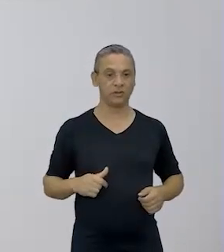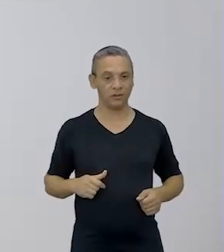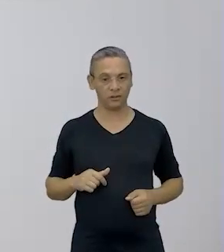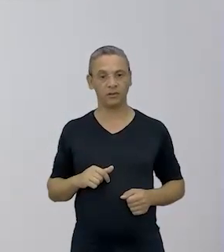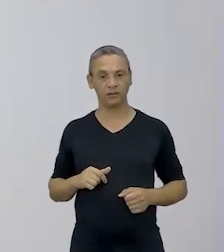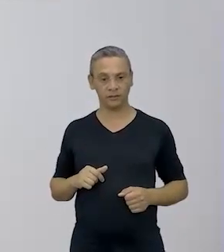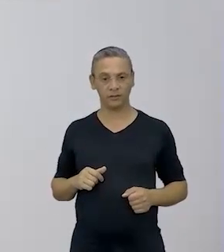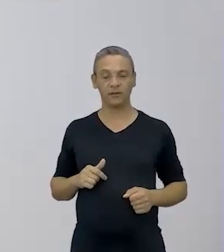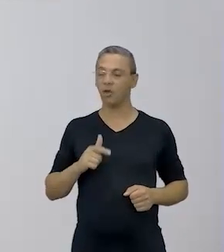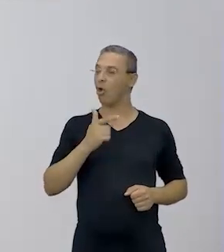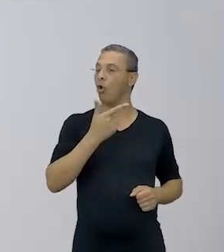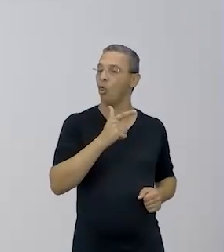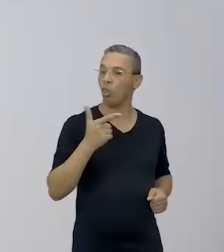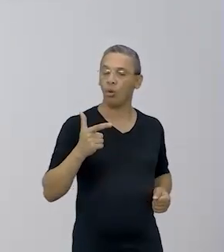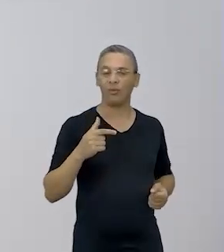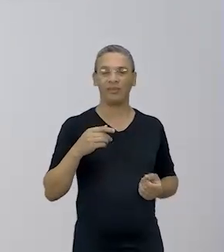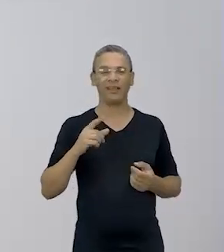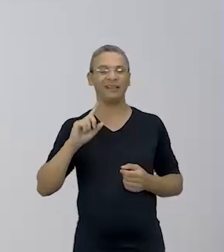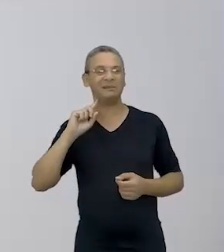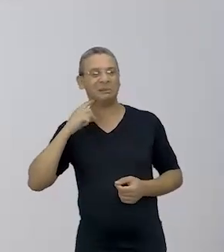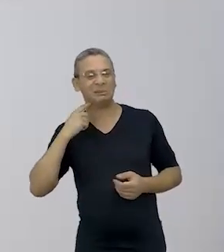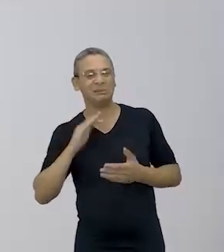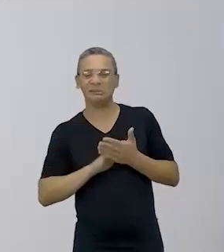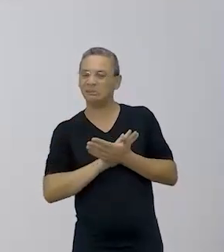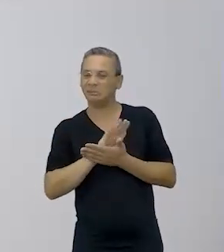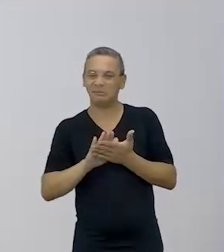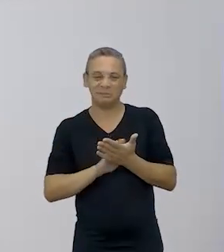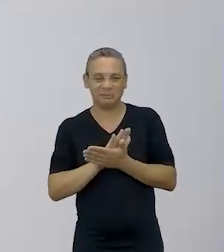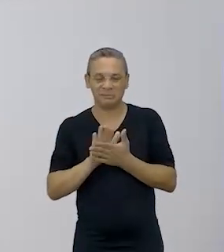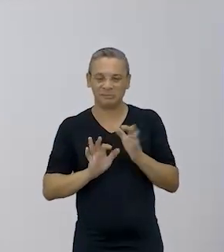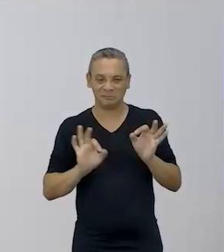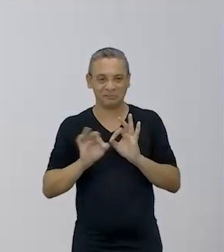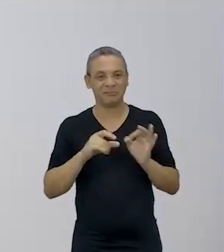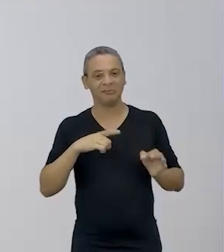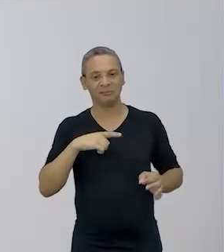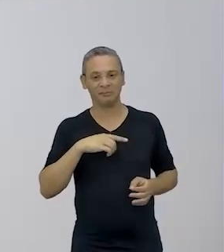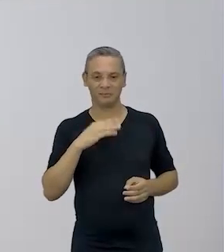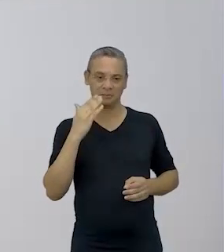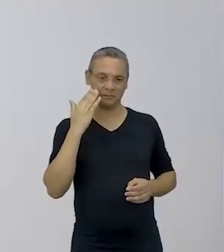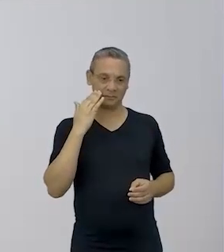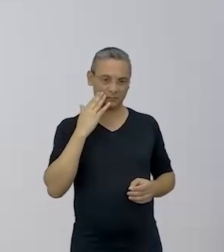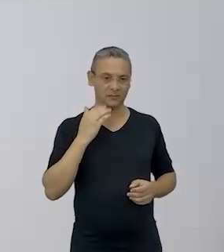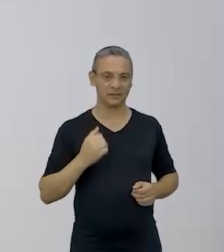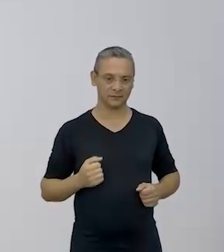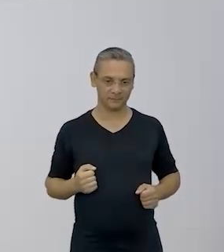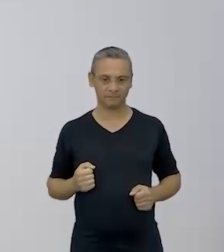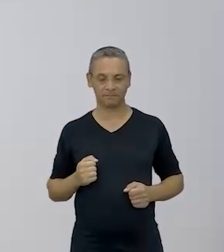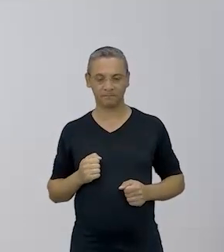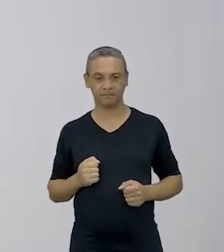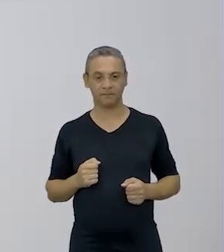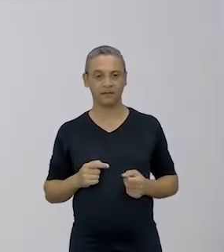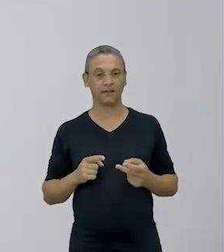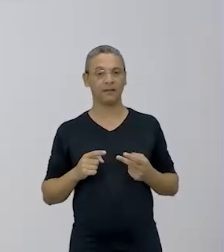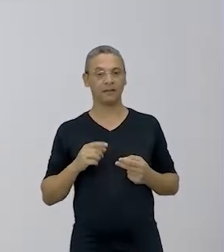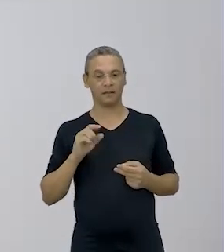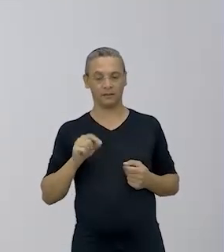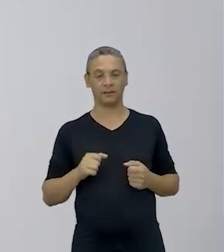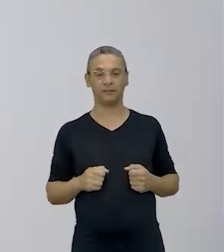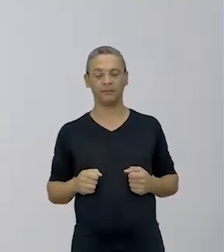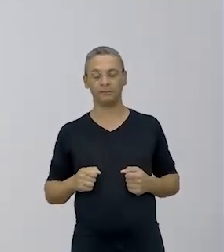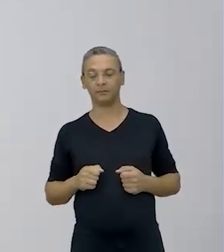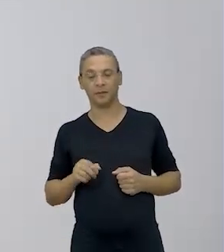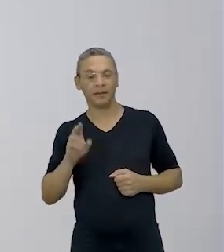os micro-organismos, restos orgânicos que podem apodrecer e deixar lacunas aí nessa massa. Tá? Muito